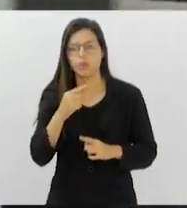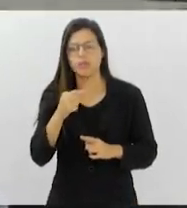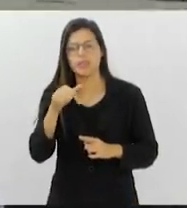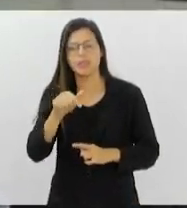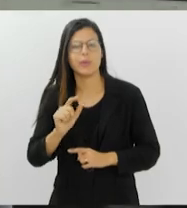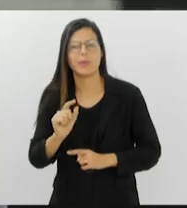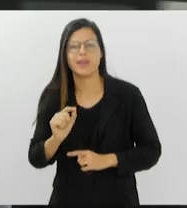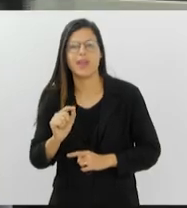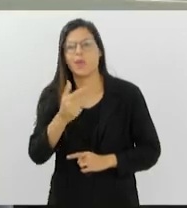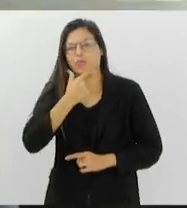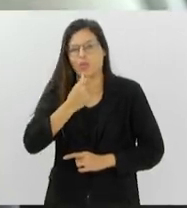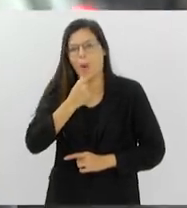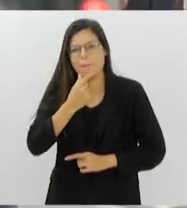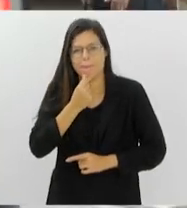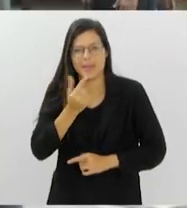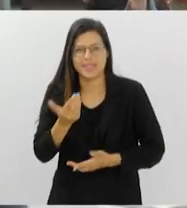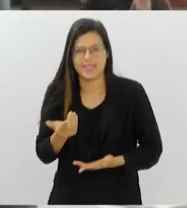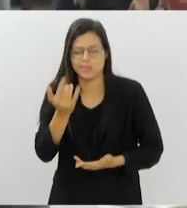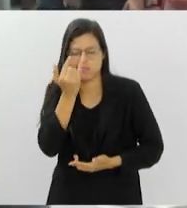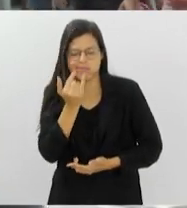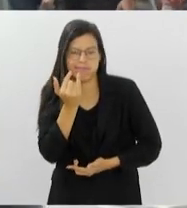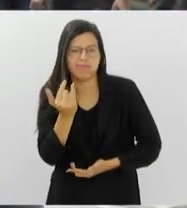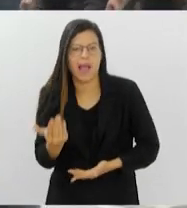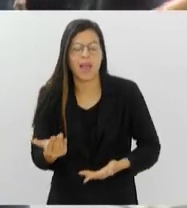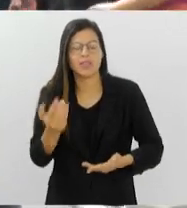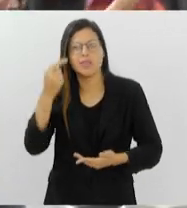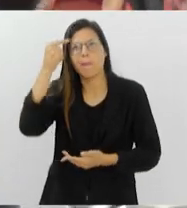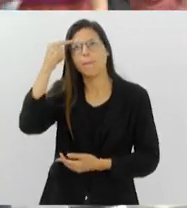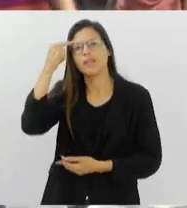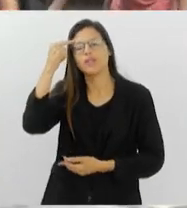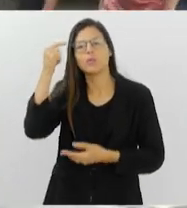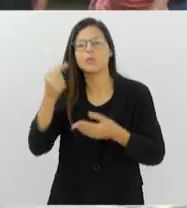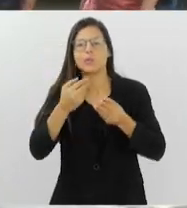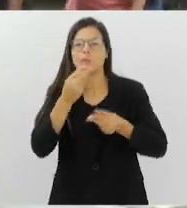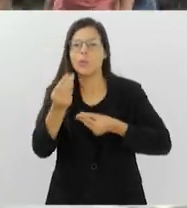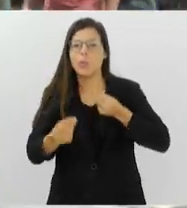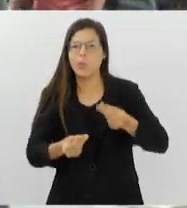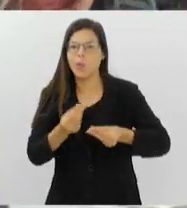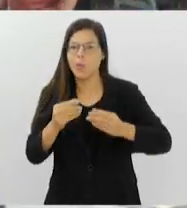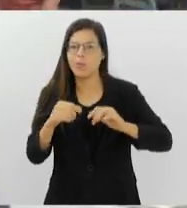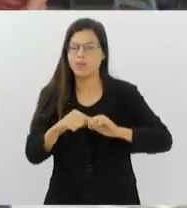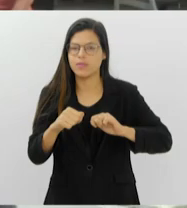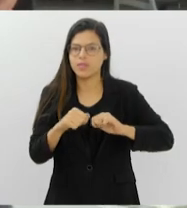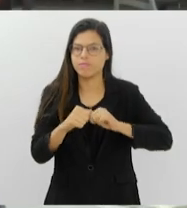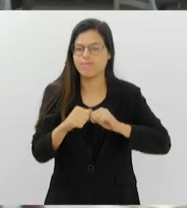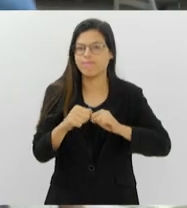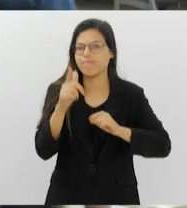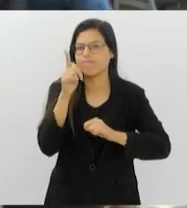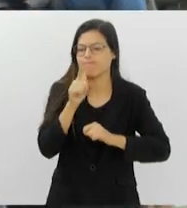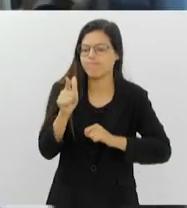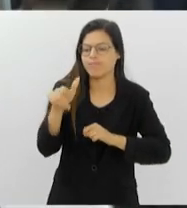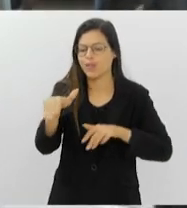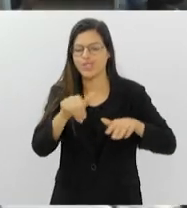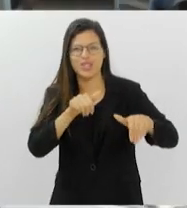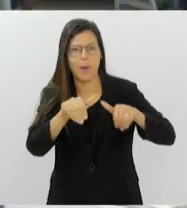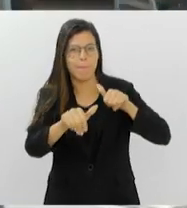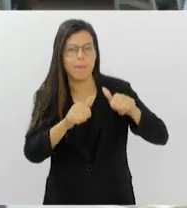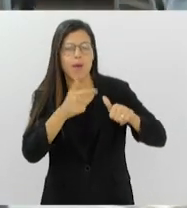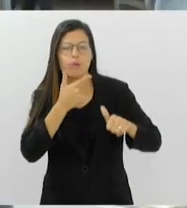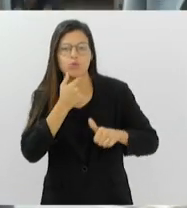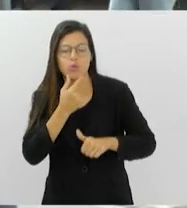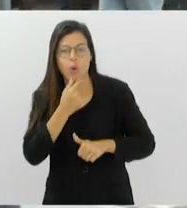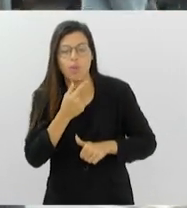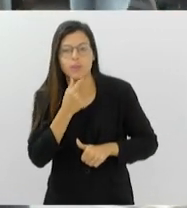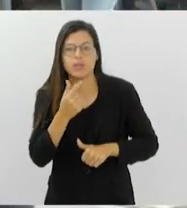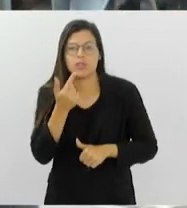os meninos, os homens. E aí a gente começou a pensar, né, o que será que a gente vai conseguir fazer pra atrair, principalmente os rapazes que estão desempregados em